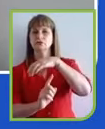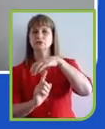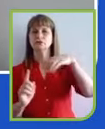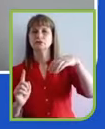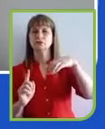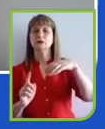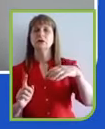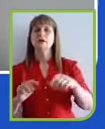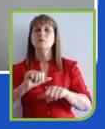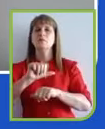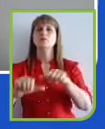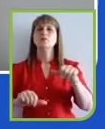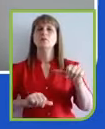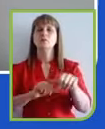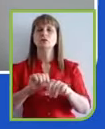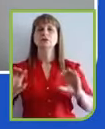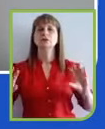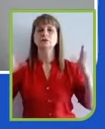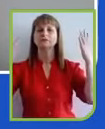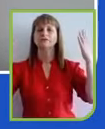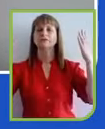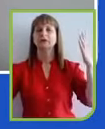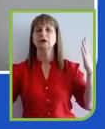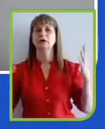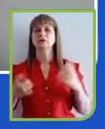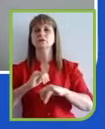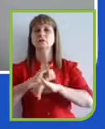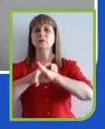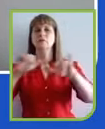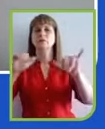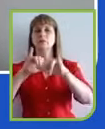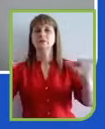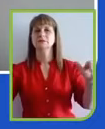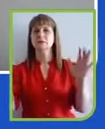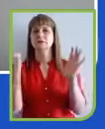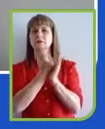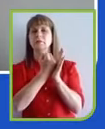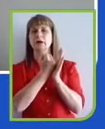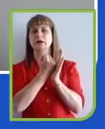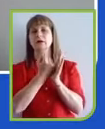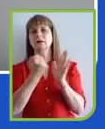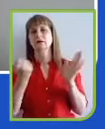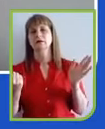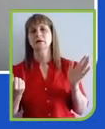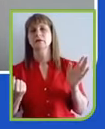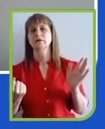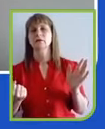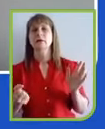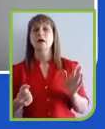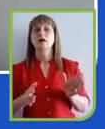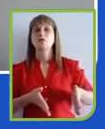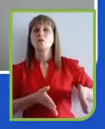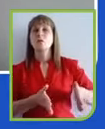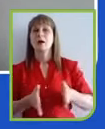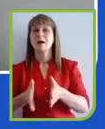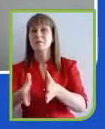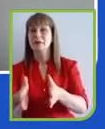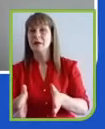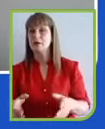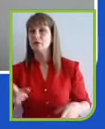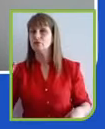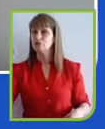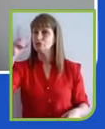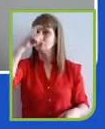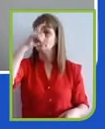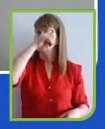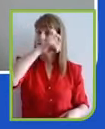a publicidade das nossas marcas, programa de mentoring para negros, enfim. É um caminho longo, é uma jornada, mas